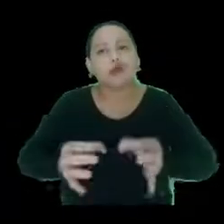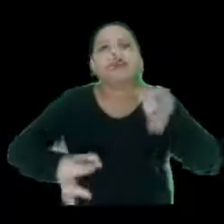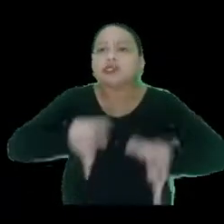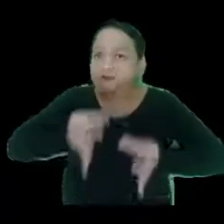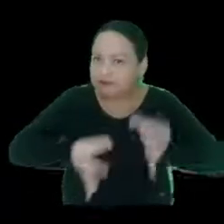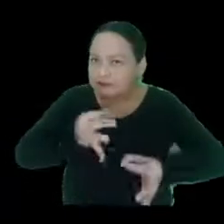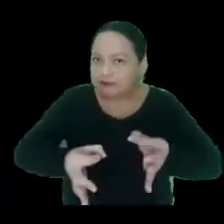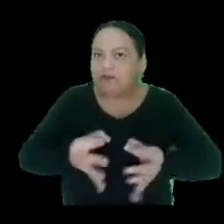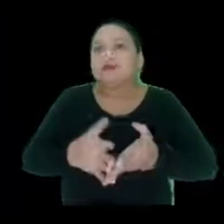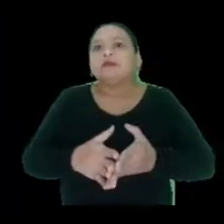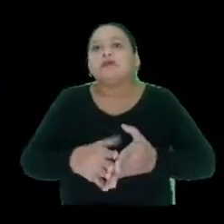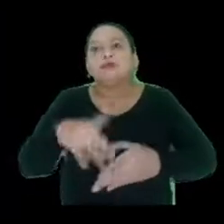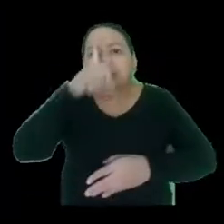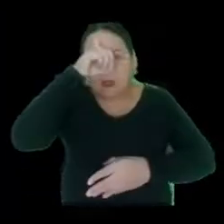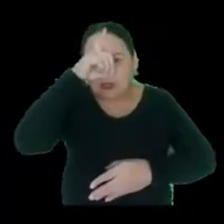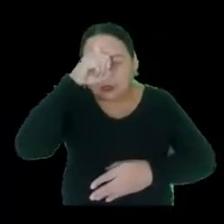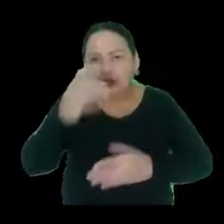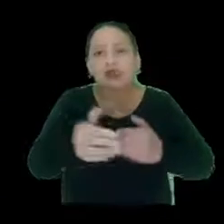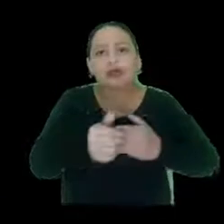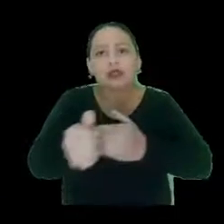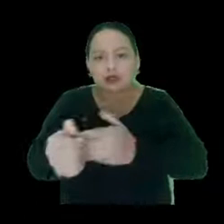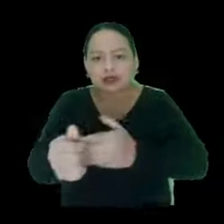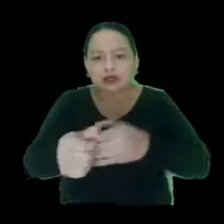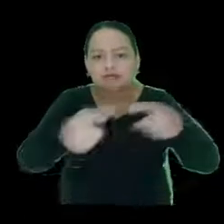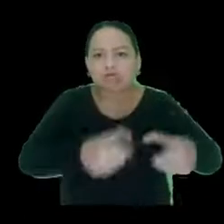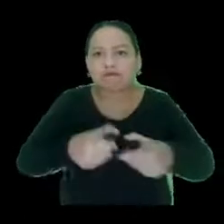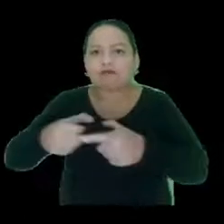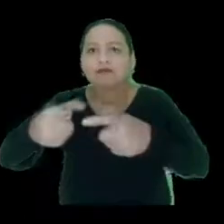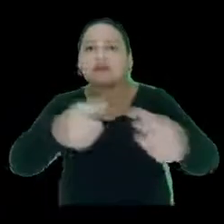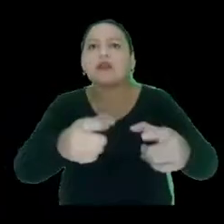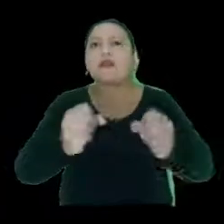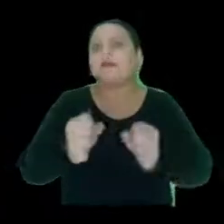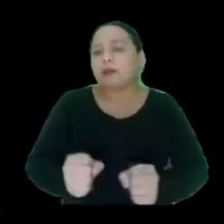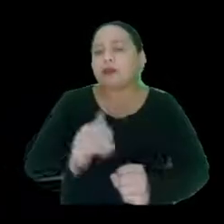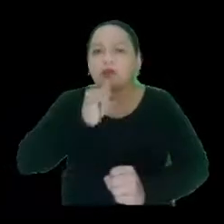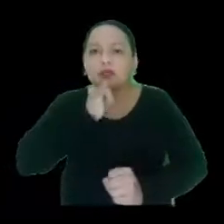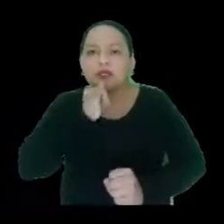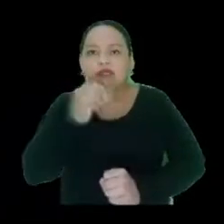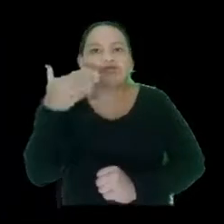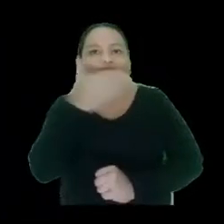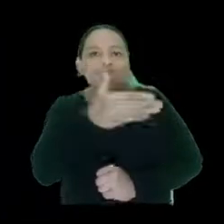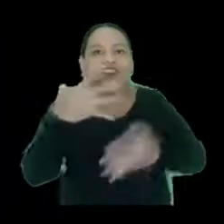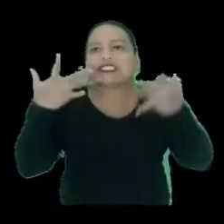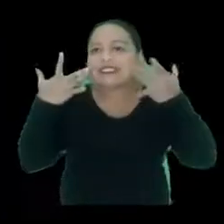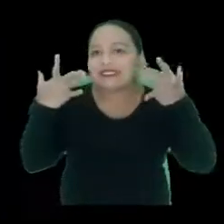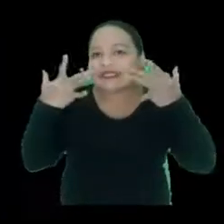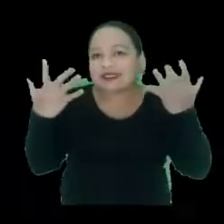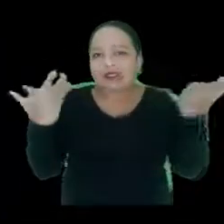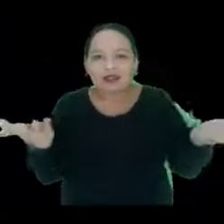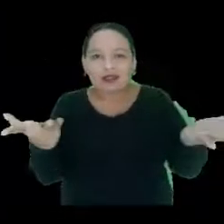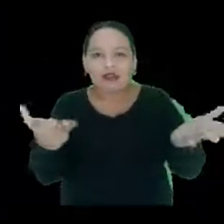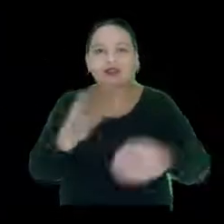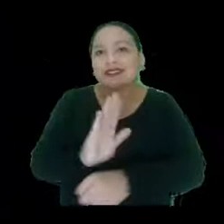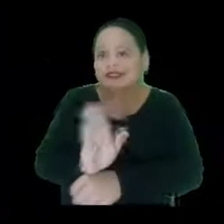jurídica, hospitalar. O guia-intérprete, ele atua em todos os espaços. Por exemplo, para ir a um teatro,